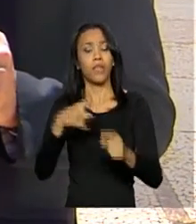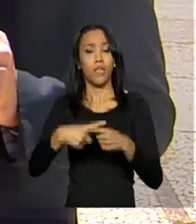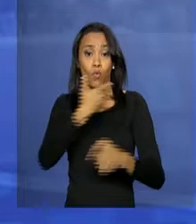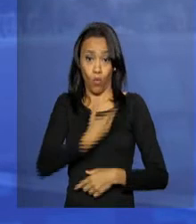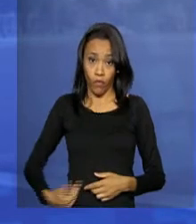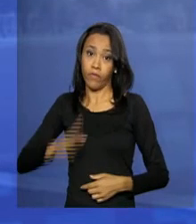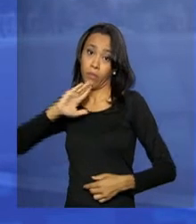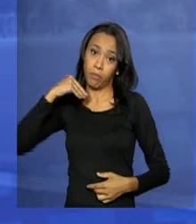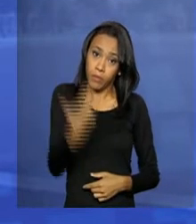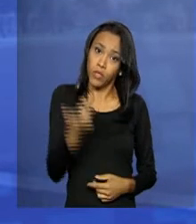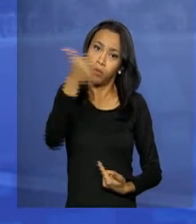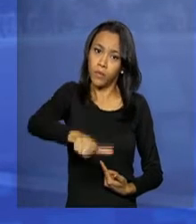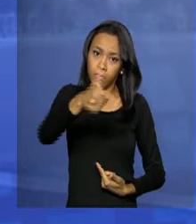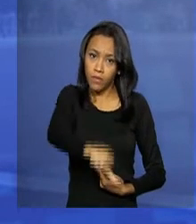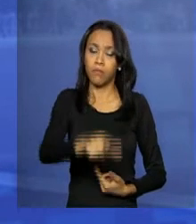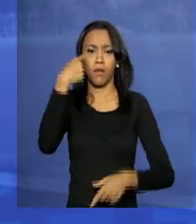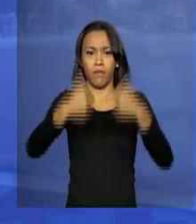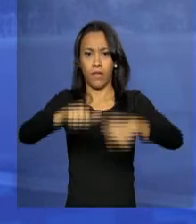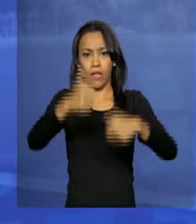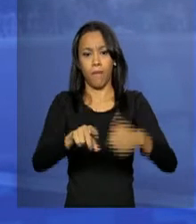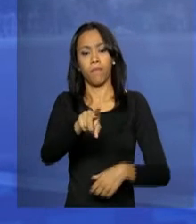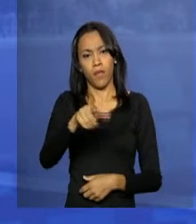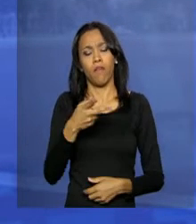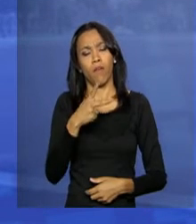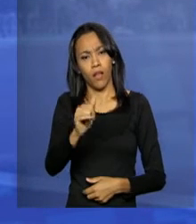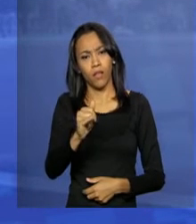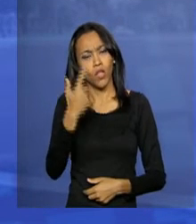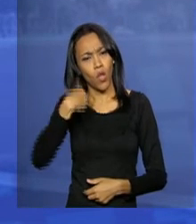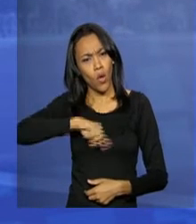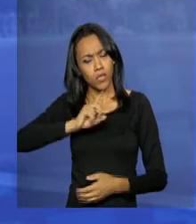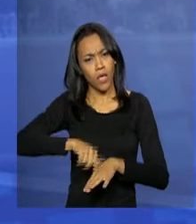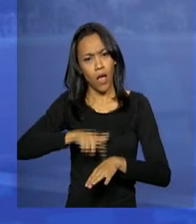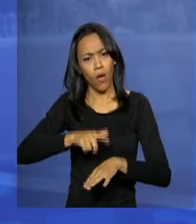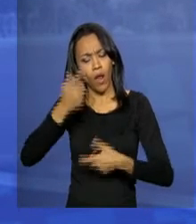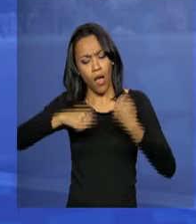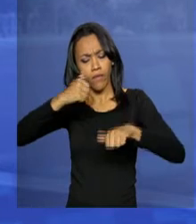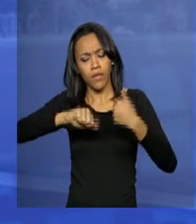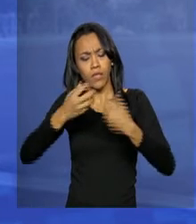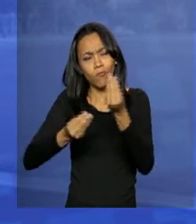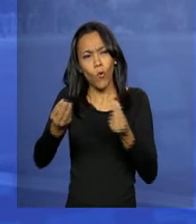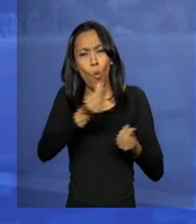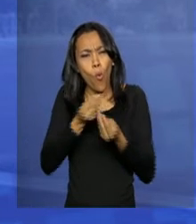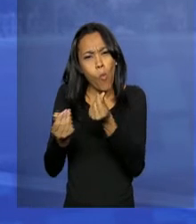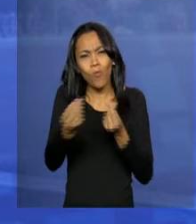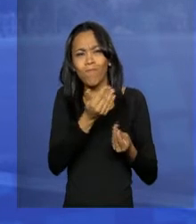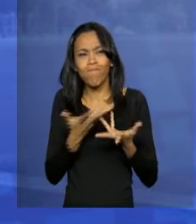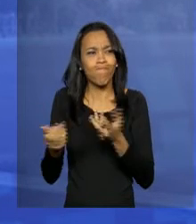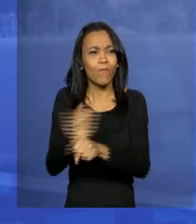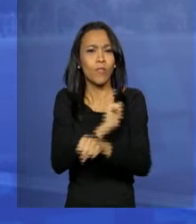decisão. Nós recorreremos a essa decisão. Estamos, neste momento, avaliando qual a melhor forma recursal